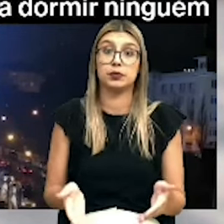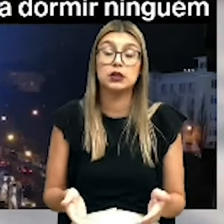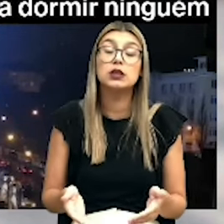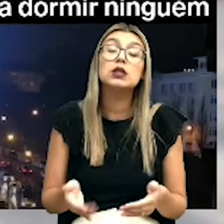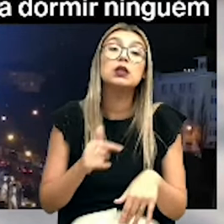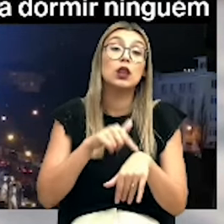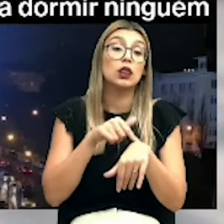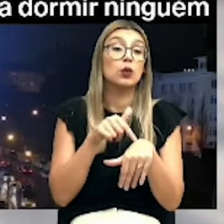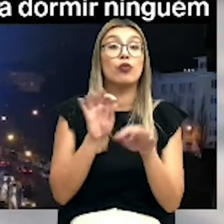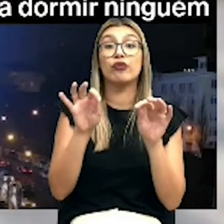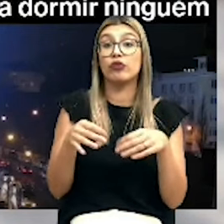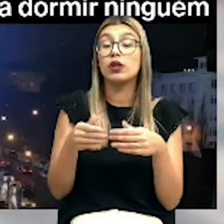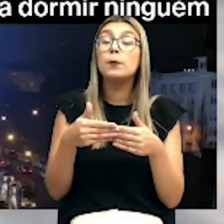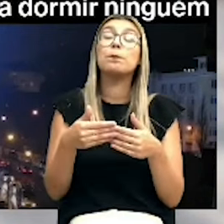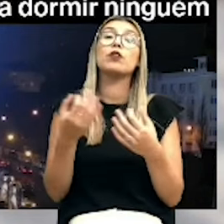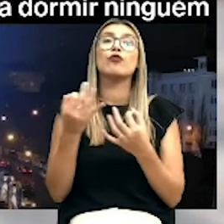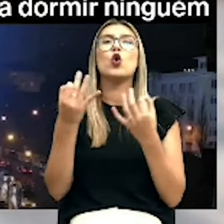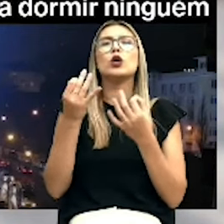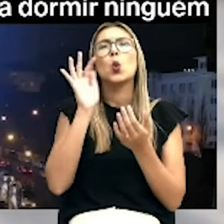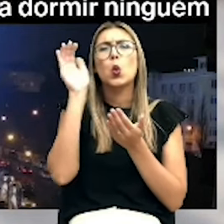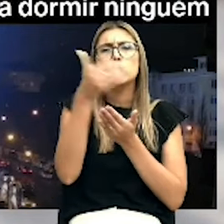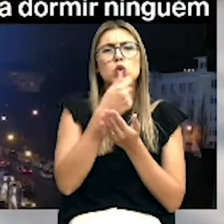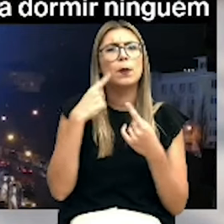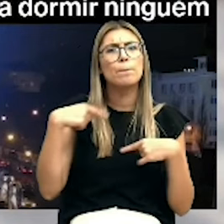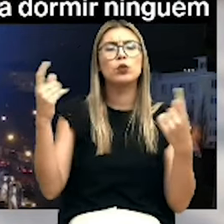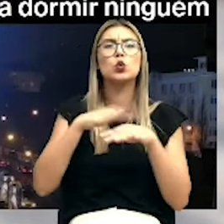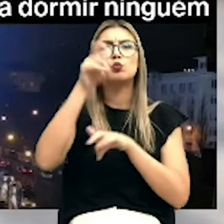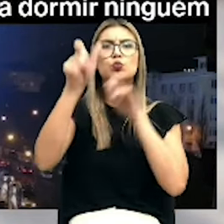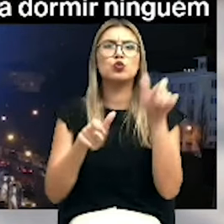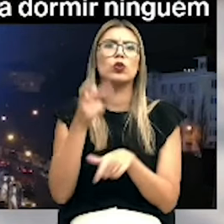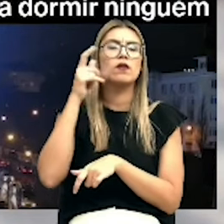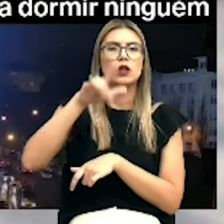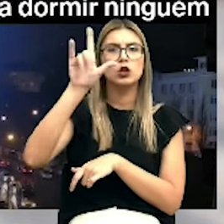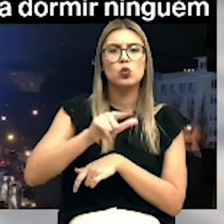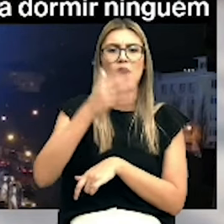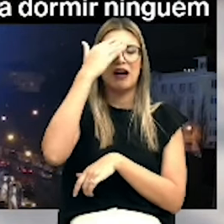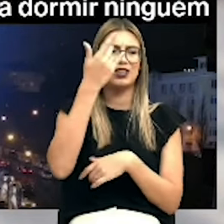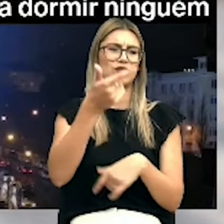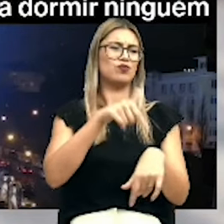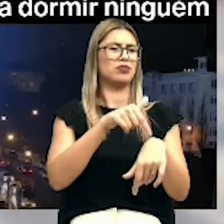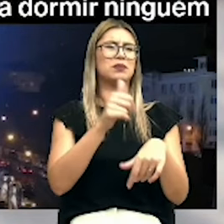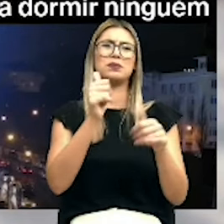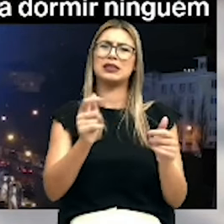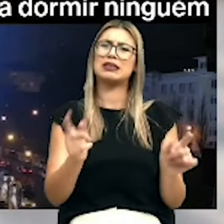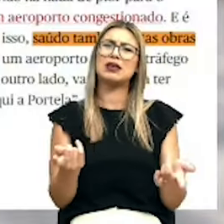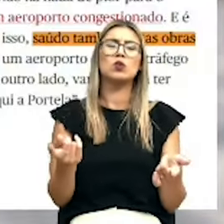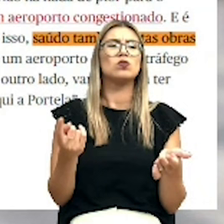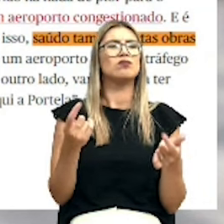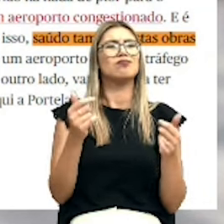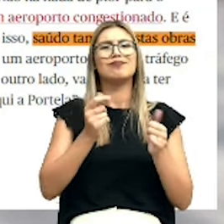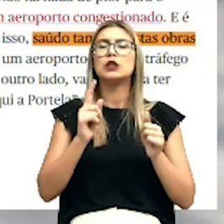muito participado na consulta pública, porque já muitos munícipes o consideram insuficiente e do qual nunca tivemos notícias.